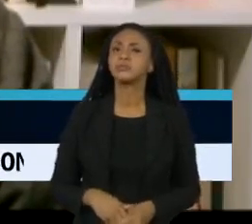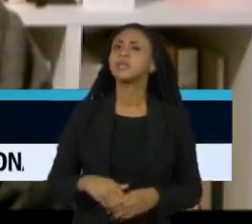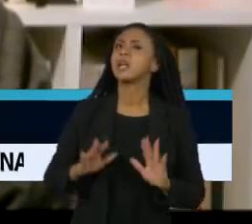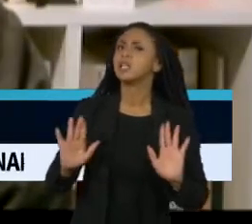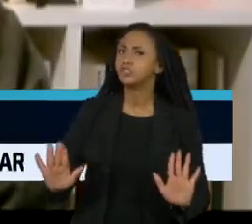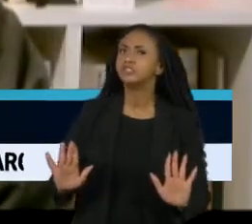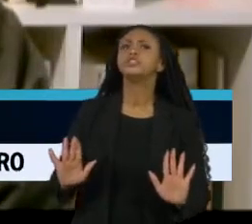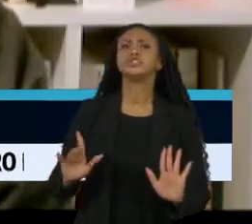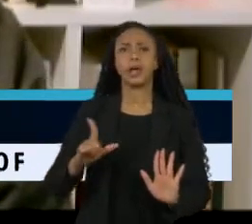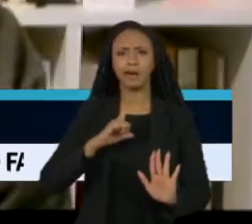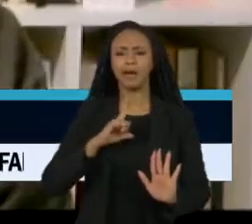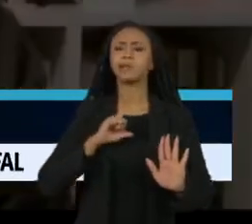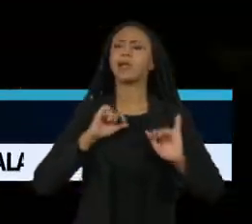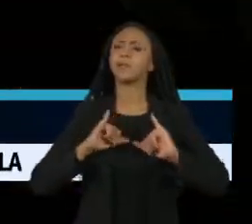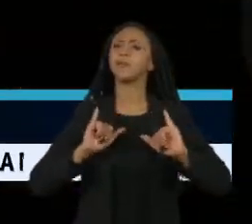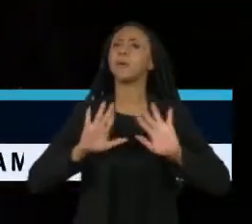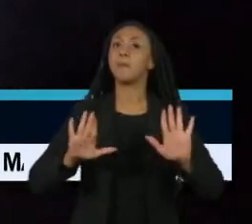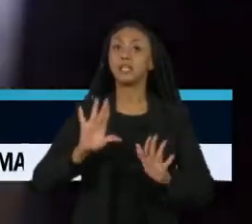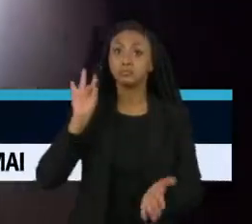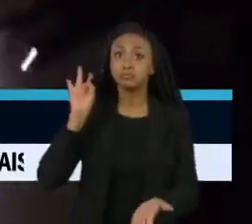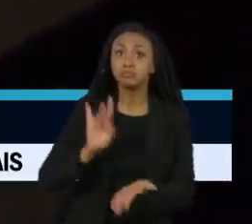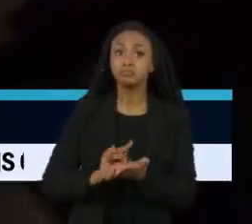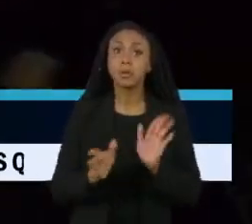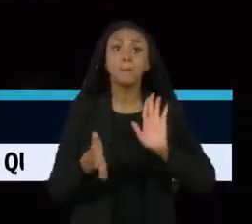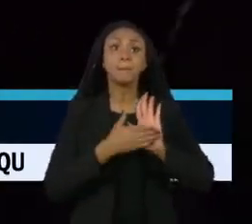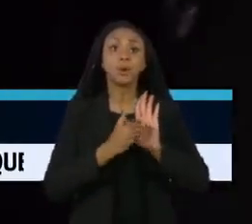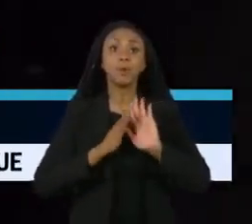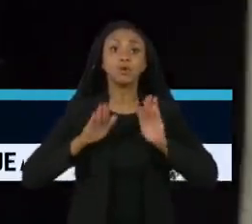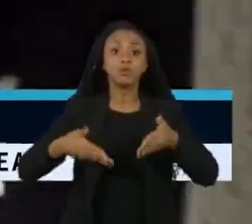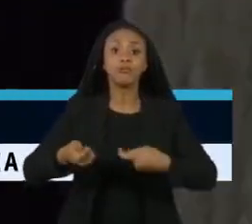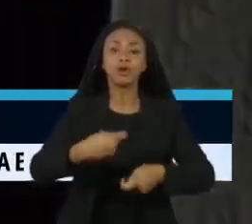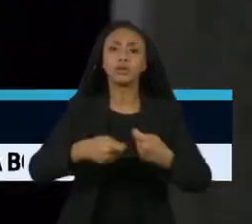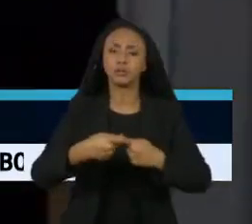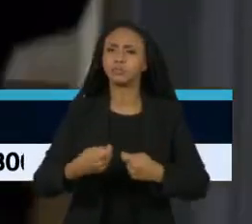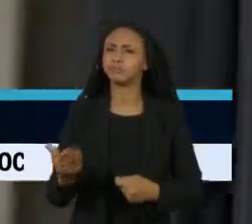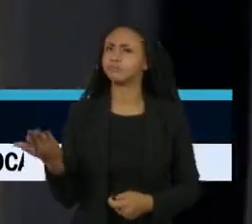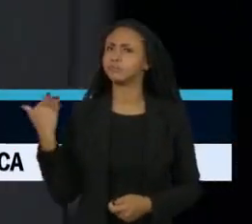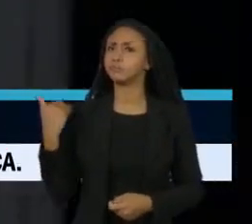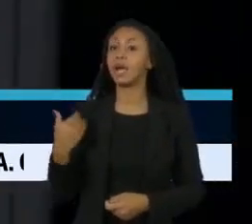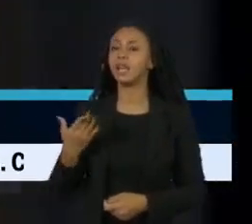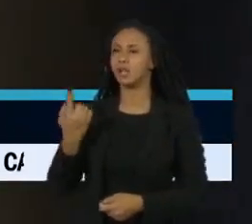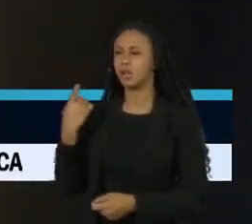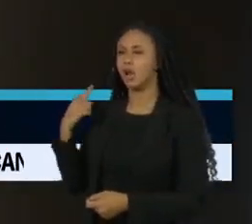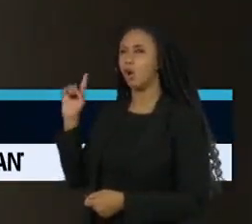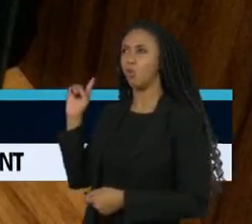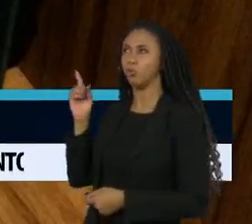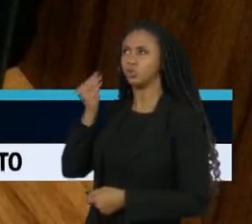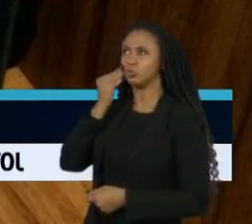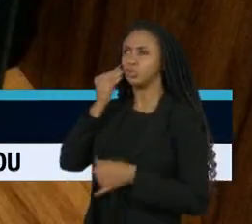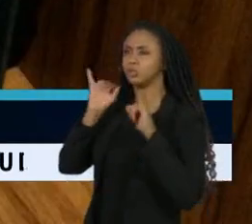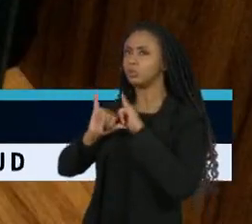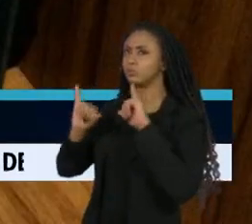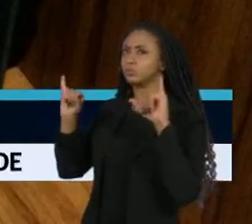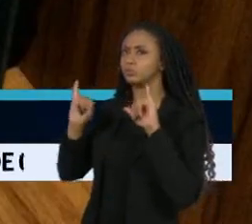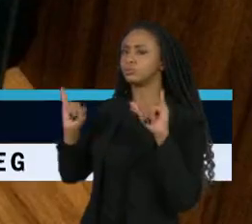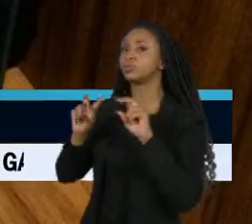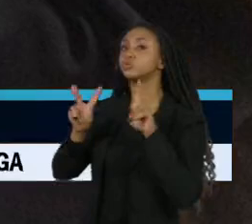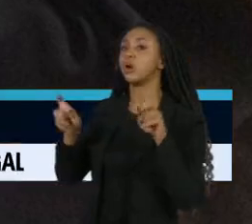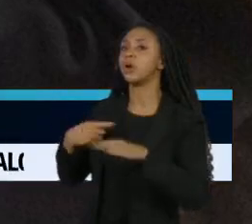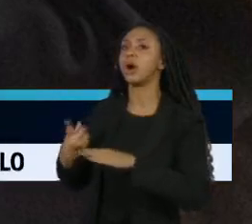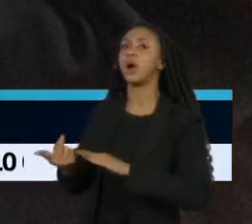não há um pronunciamento com relação à economia. Aquilo que foi o tema de campanha na última campanha presidencial, que foi o tema da corrupção,